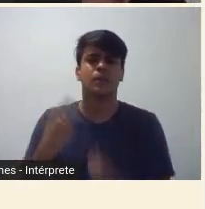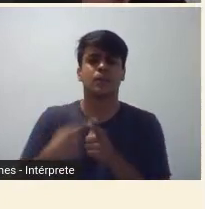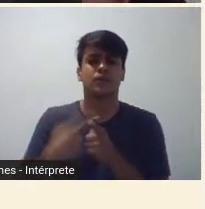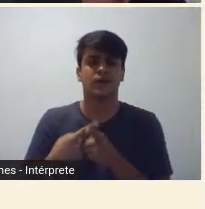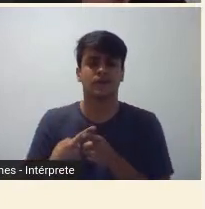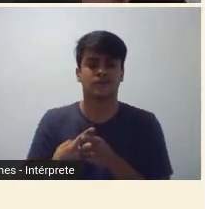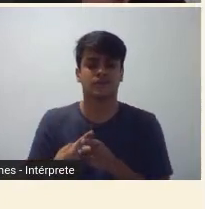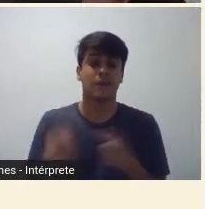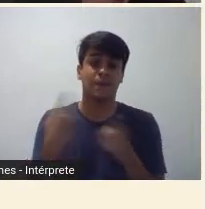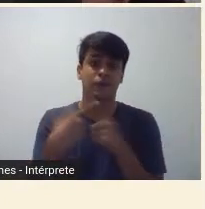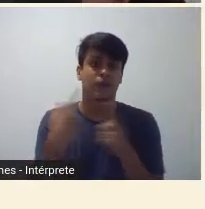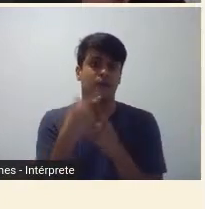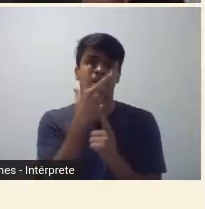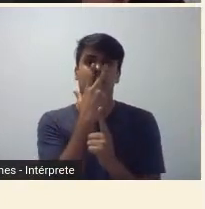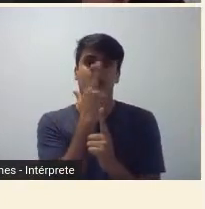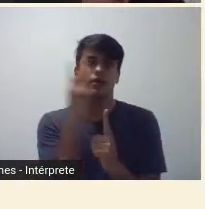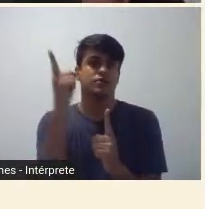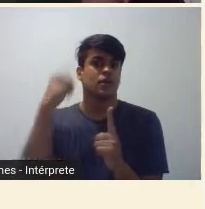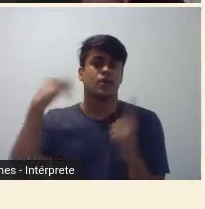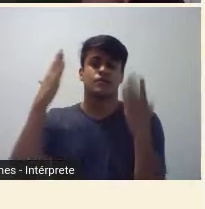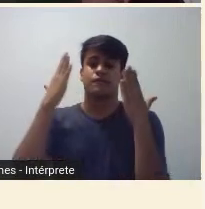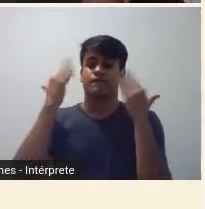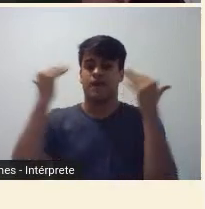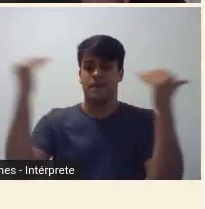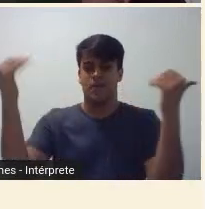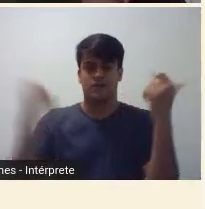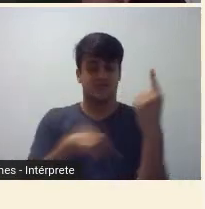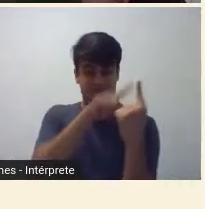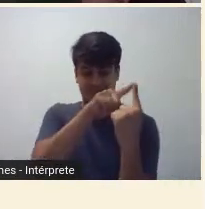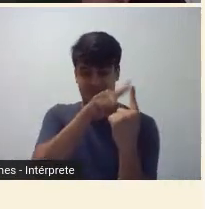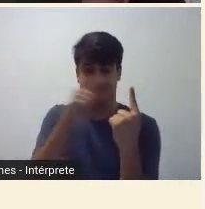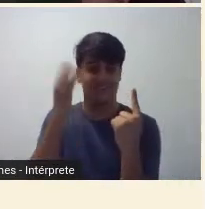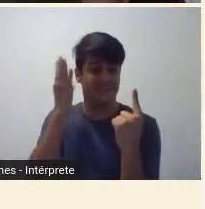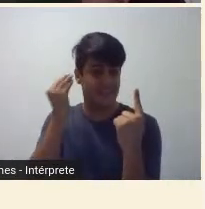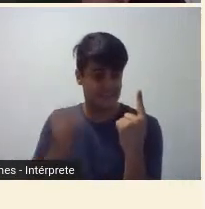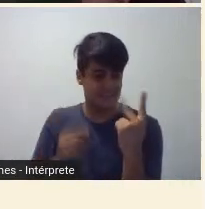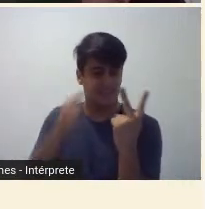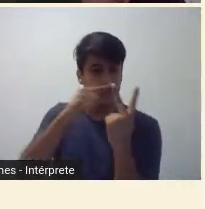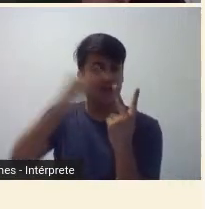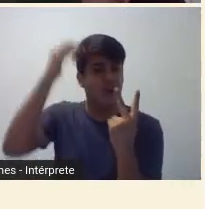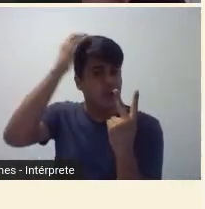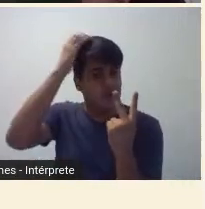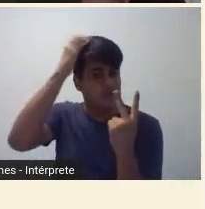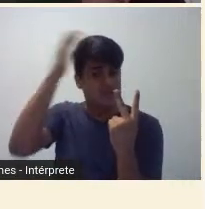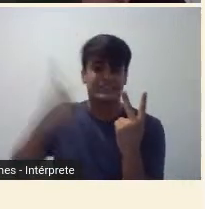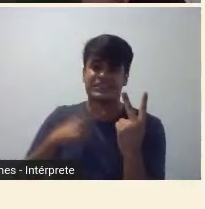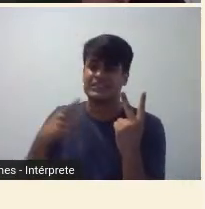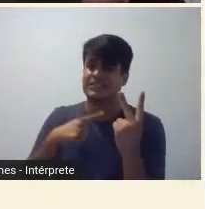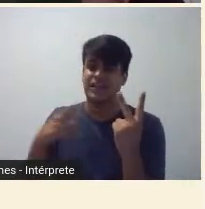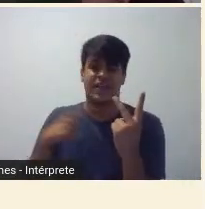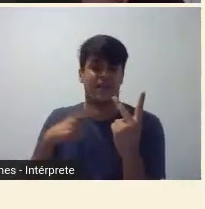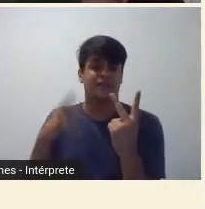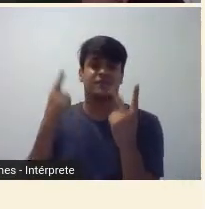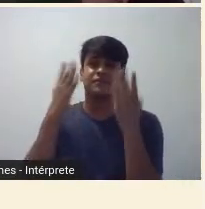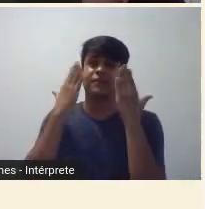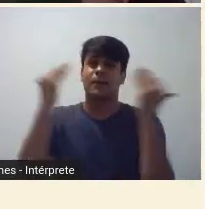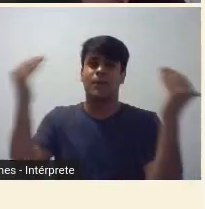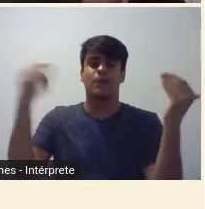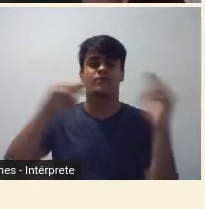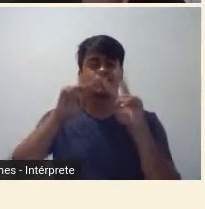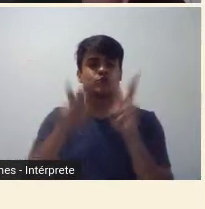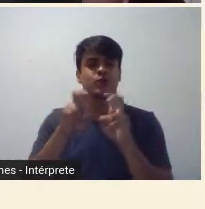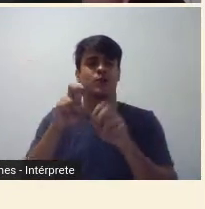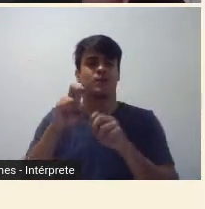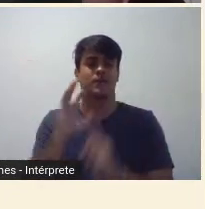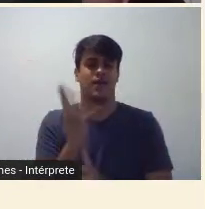solar. Ela e a Anitta se tornaram duas figuras solares ao longo do século XX na história da arte brasileira, e